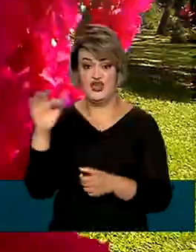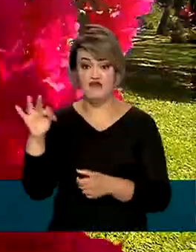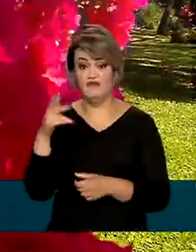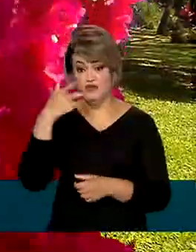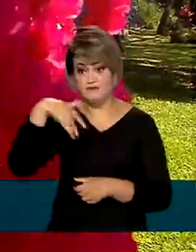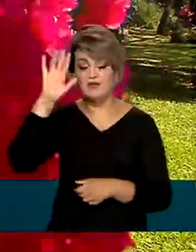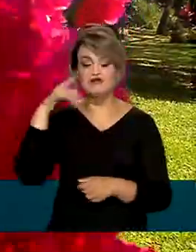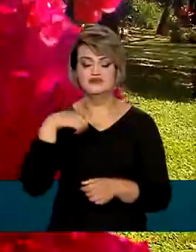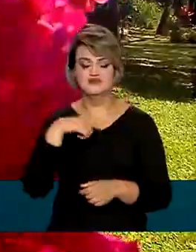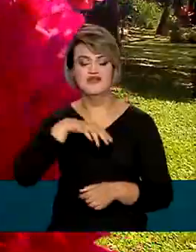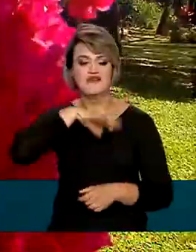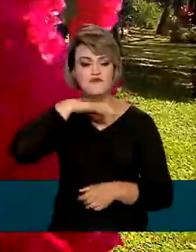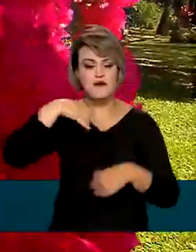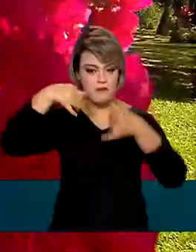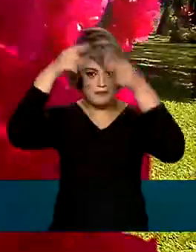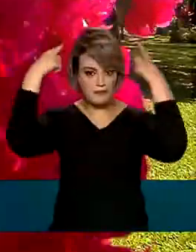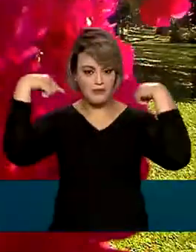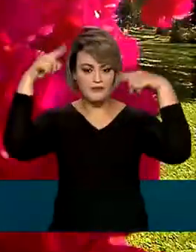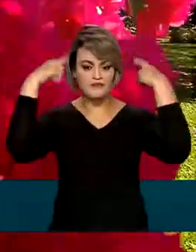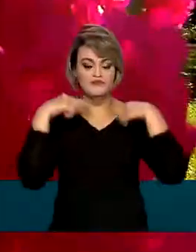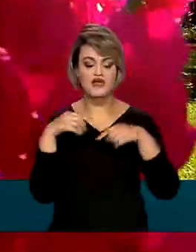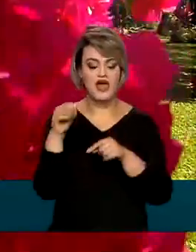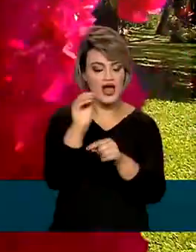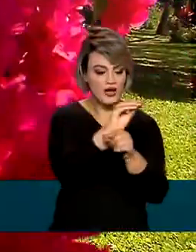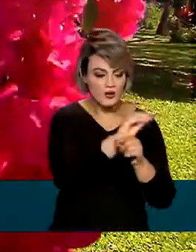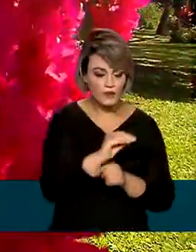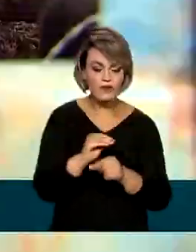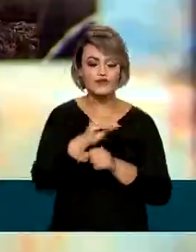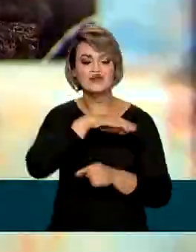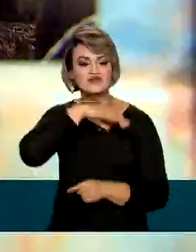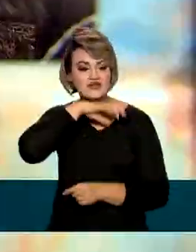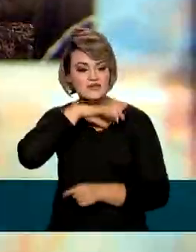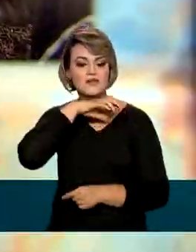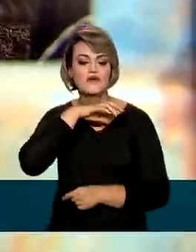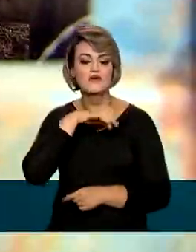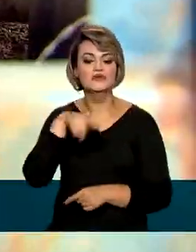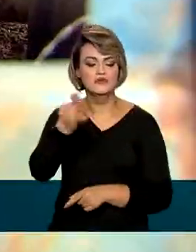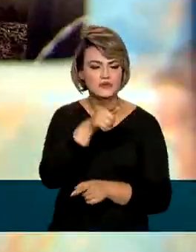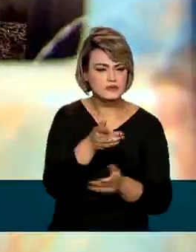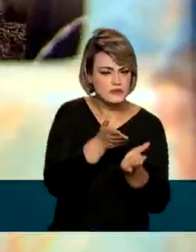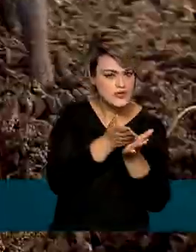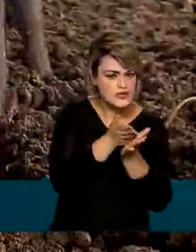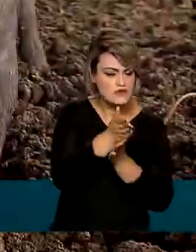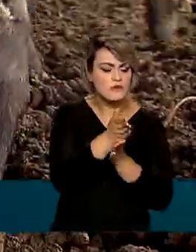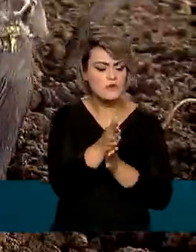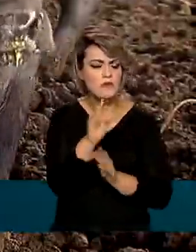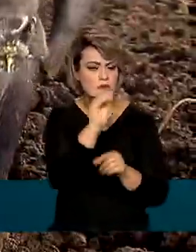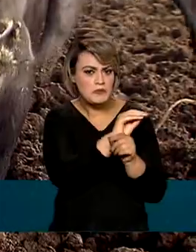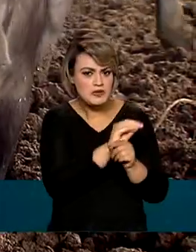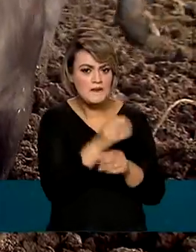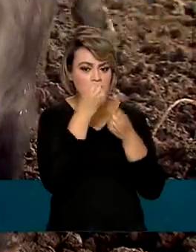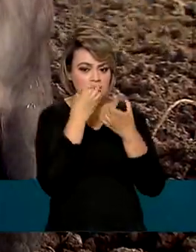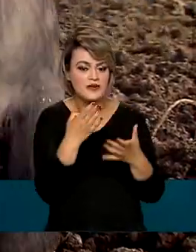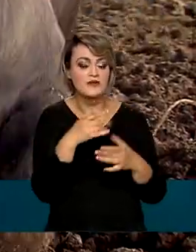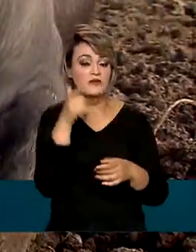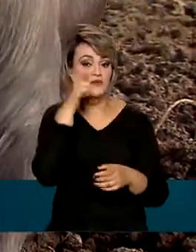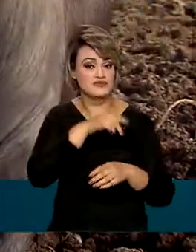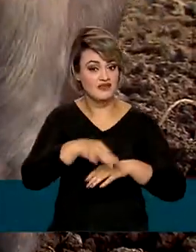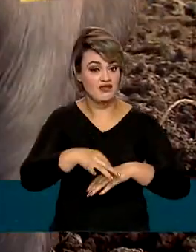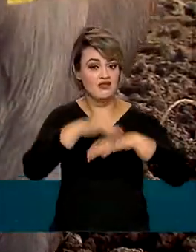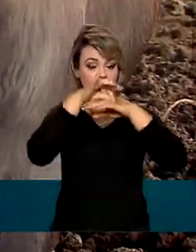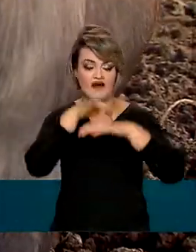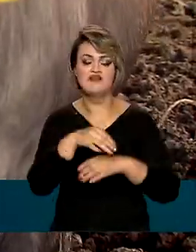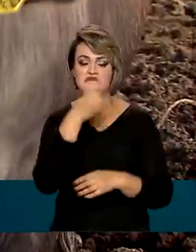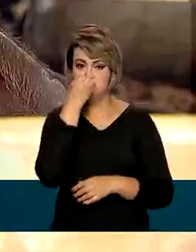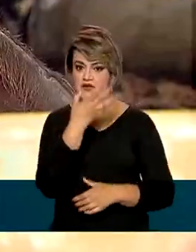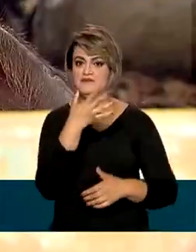Ela toca a fazenda e a criação dos animais com todo o rigor sanitário para produzir carne de